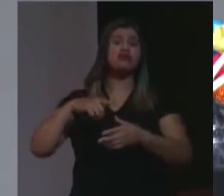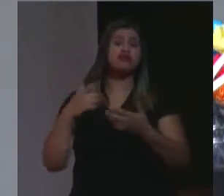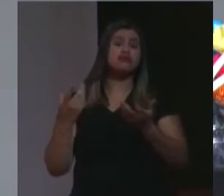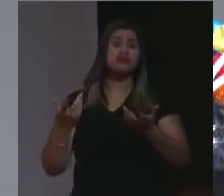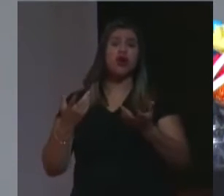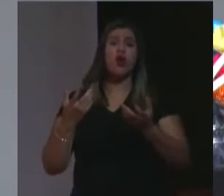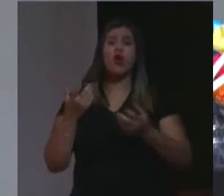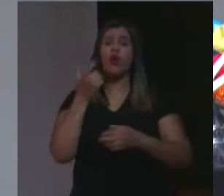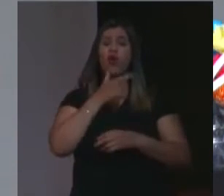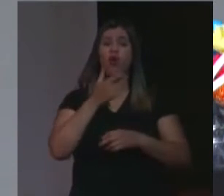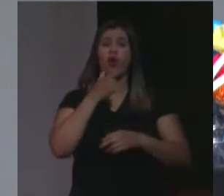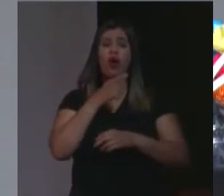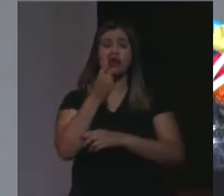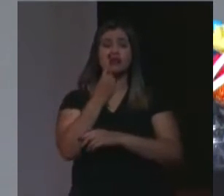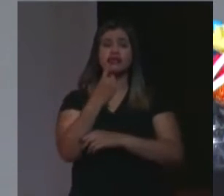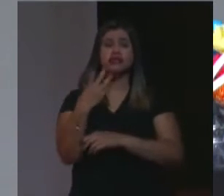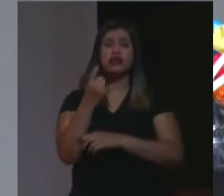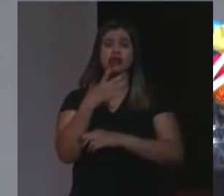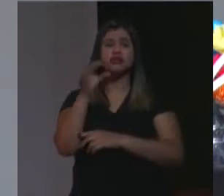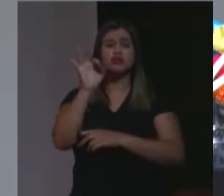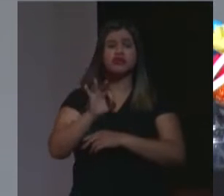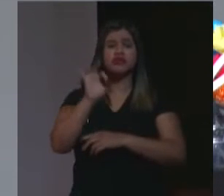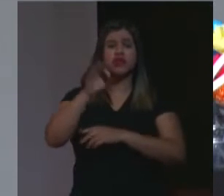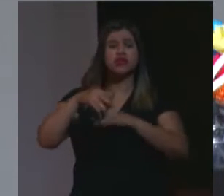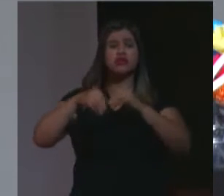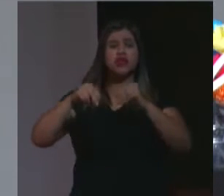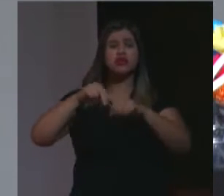ter 13% do território nacional,